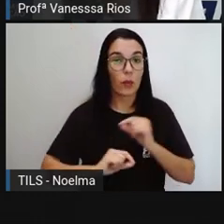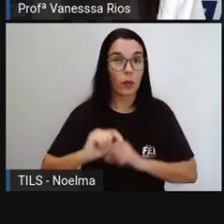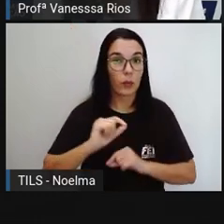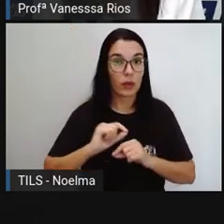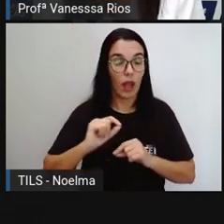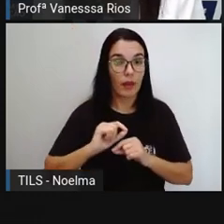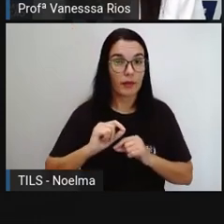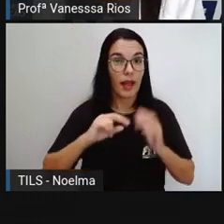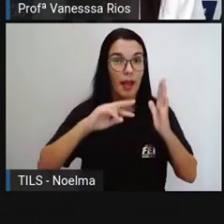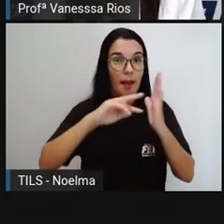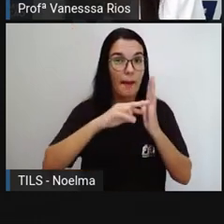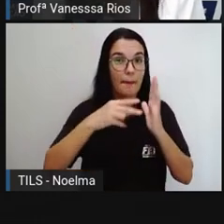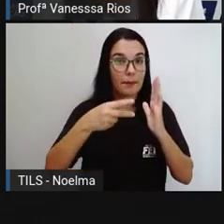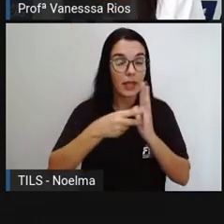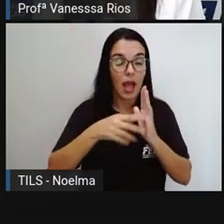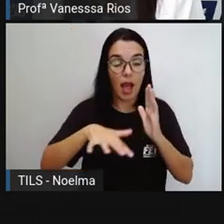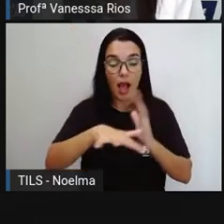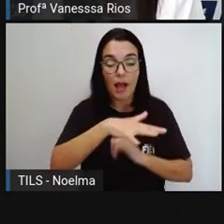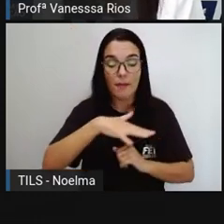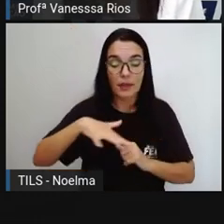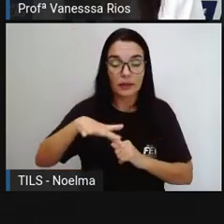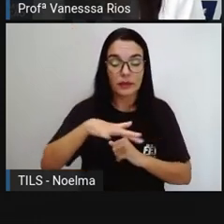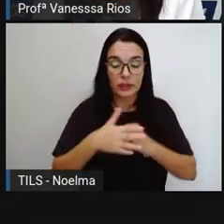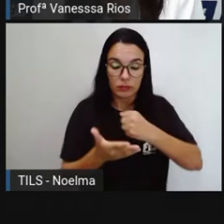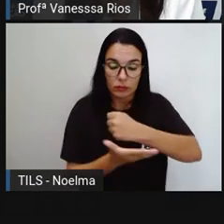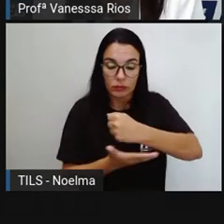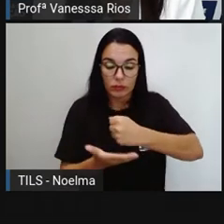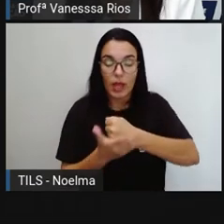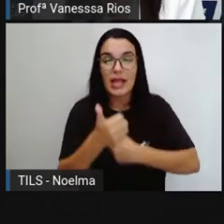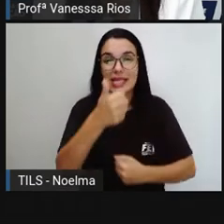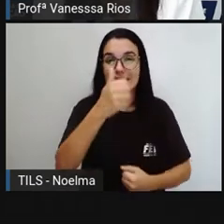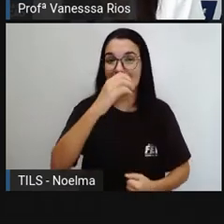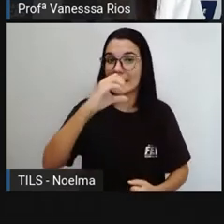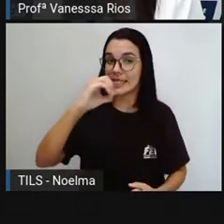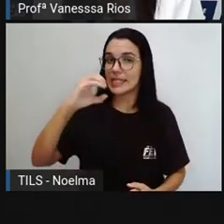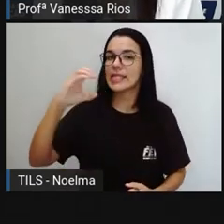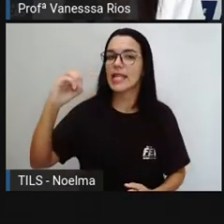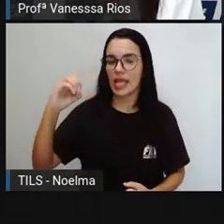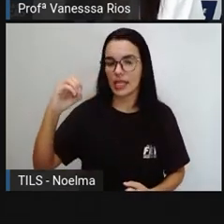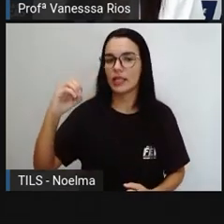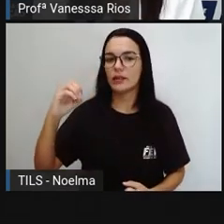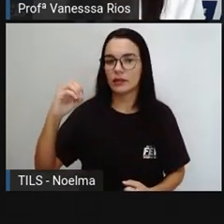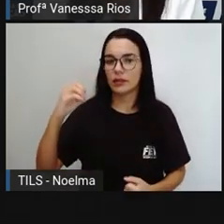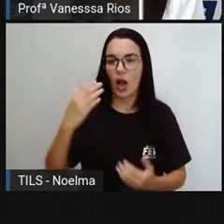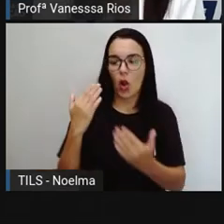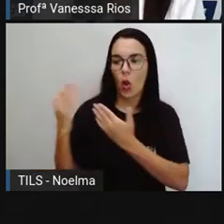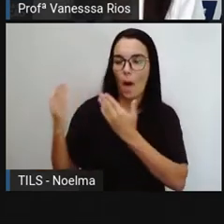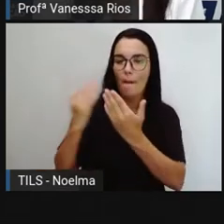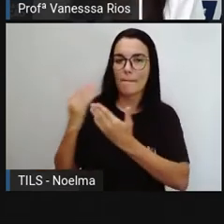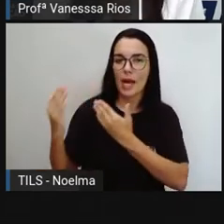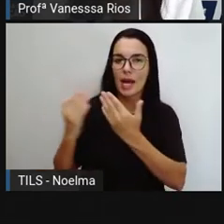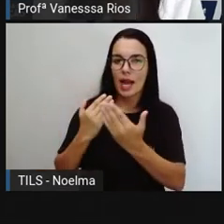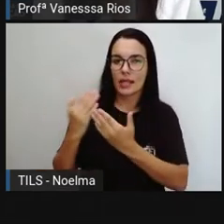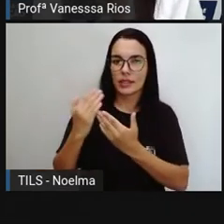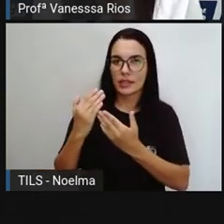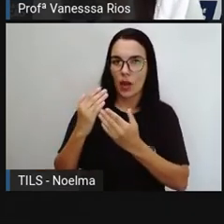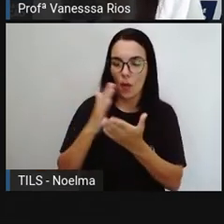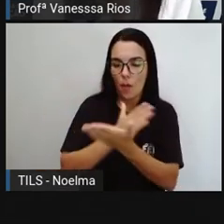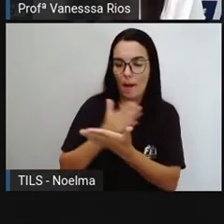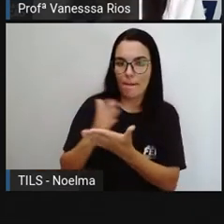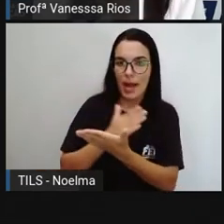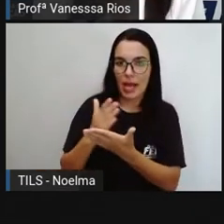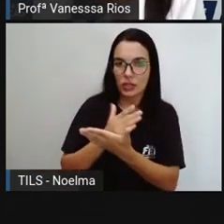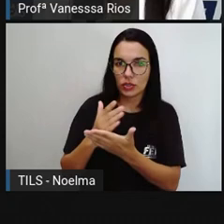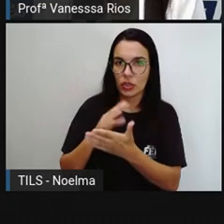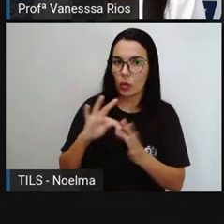uma razão cujo denominador é igual a 100 Ela representa uma comparação de uma parte